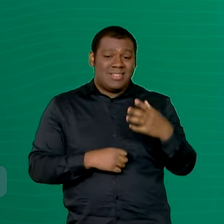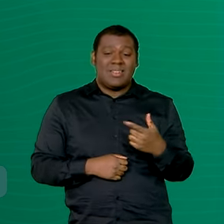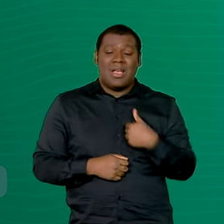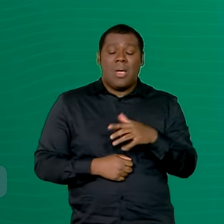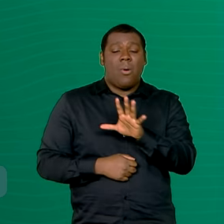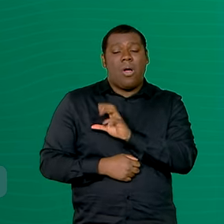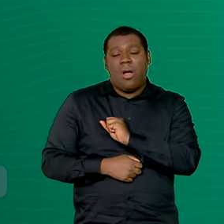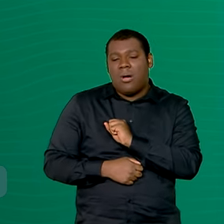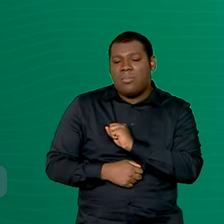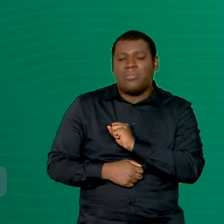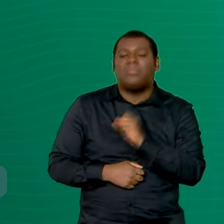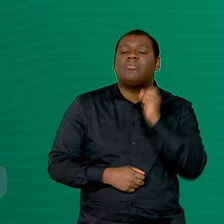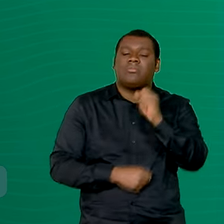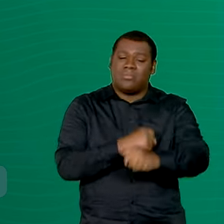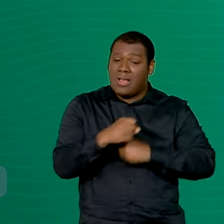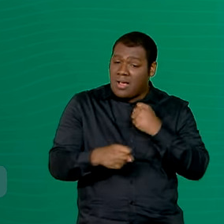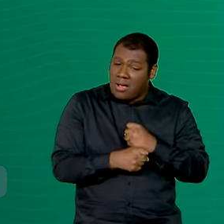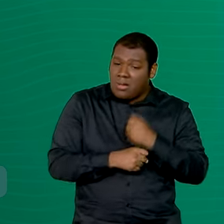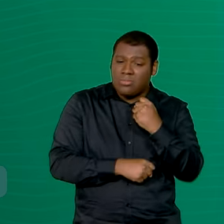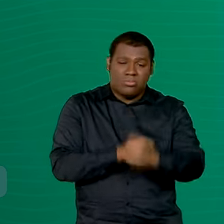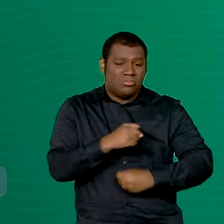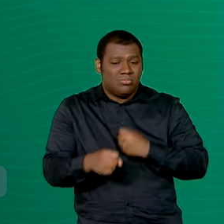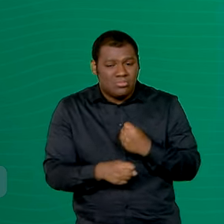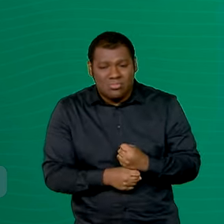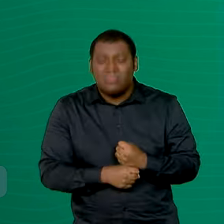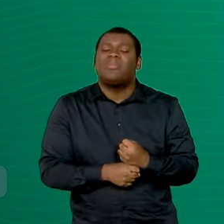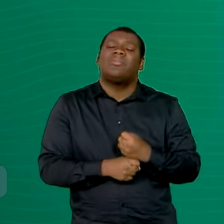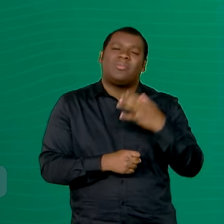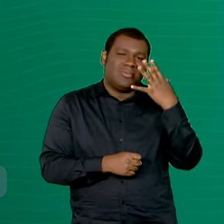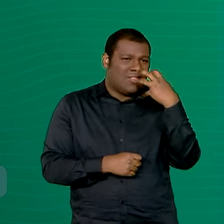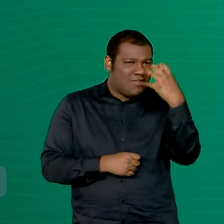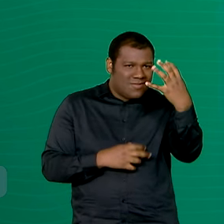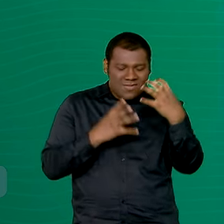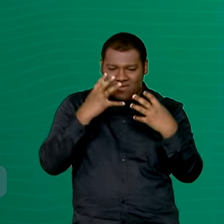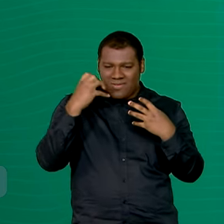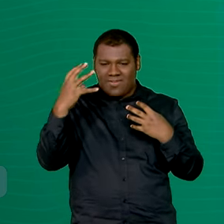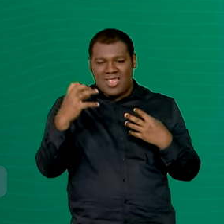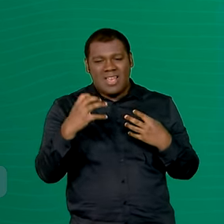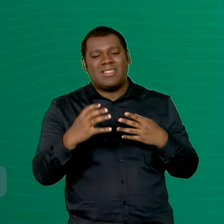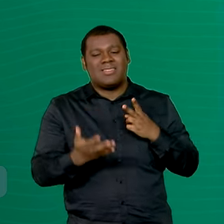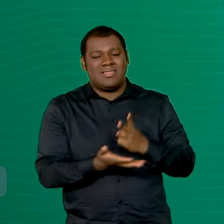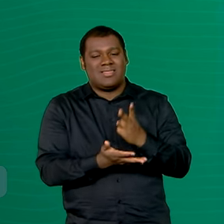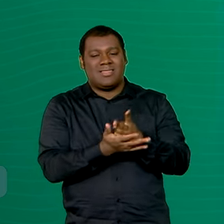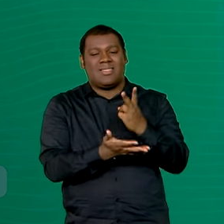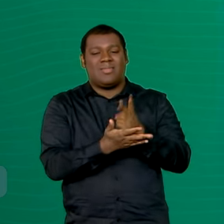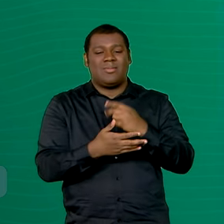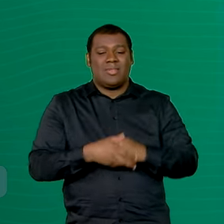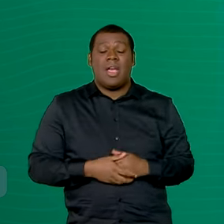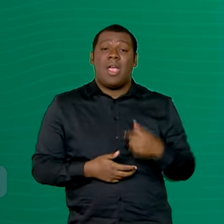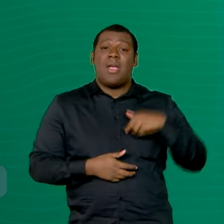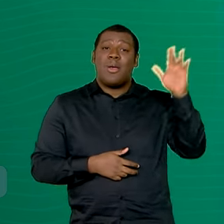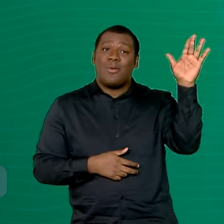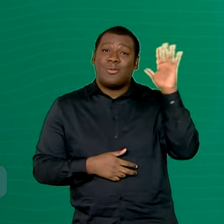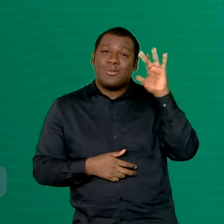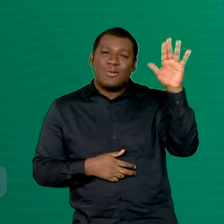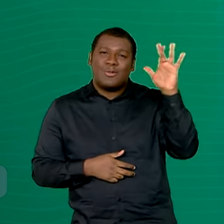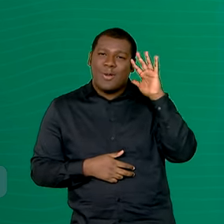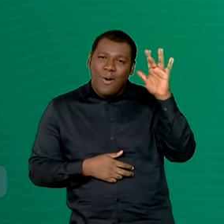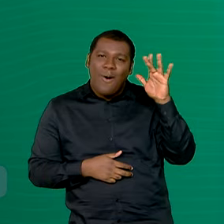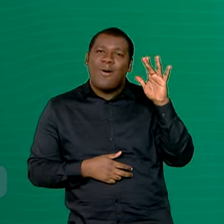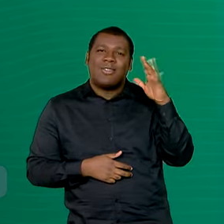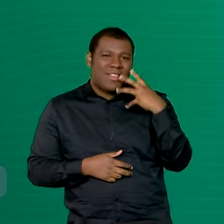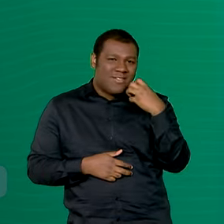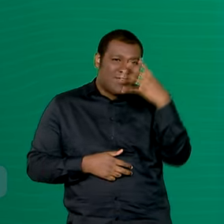todos os anos fazer uma ou duas viagens e era um sonho meu realizar um cruzeiro